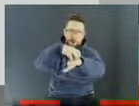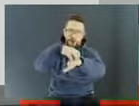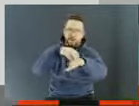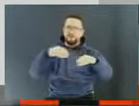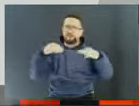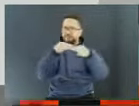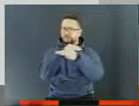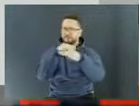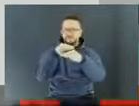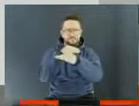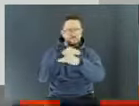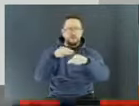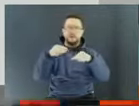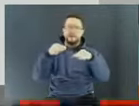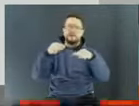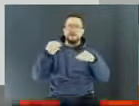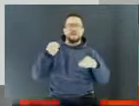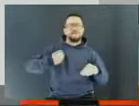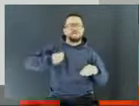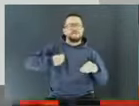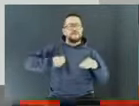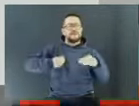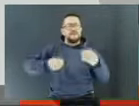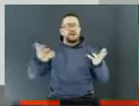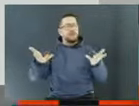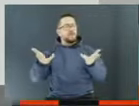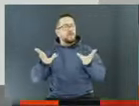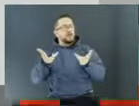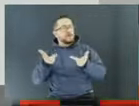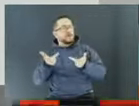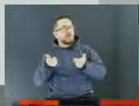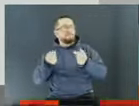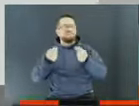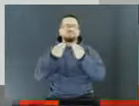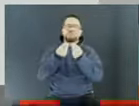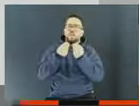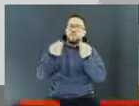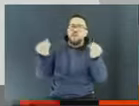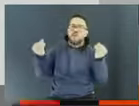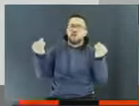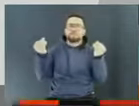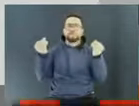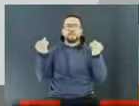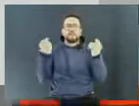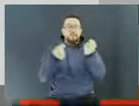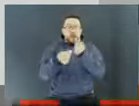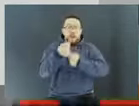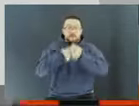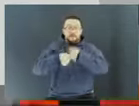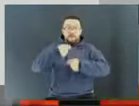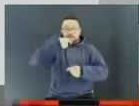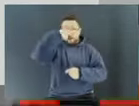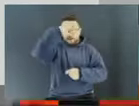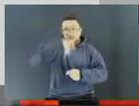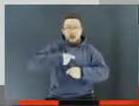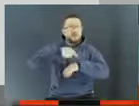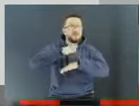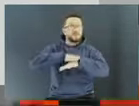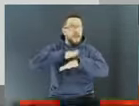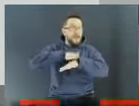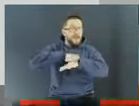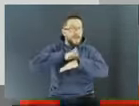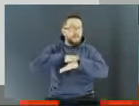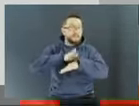um modo de vida mais eficiente, com distâncias mais curtas, e com a preocupação de administrar melhor seu tempo, sustentabilidade e redução de custos.